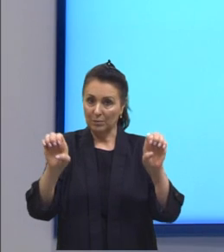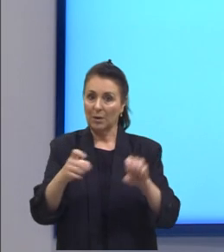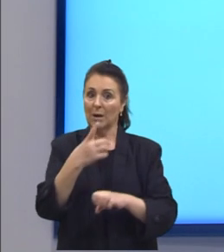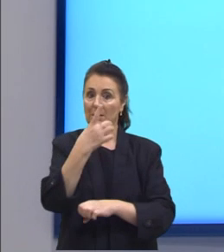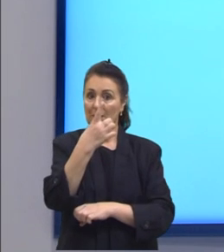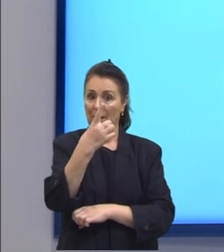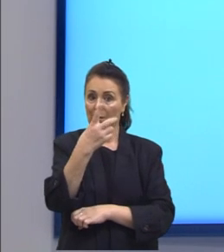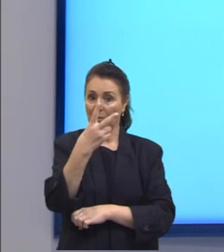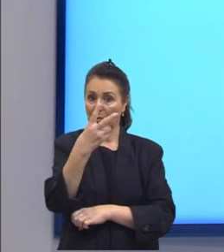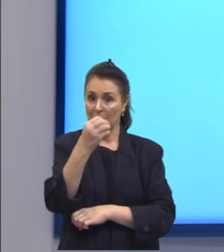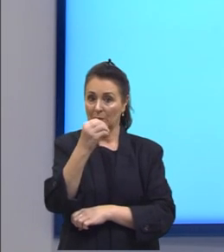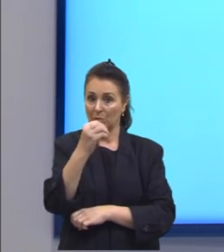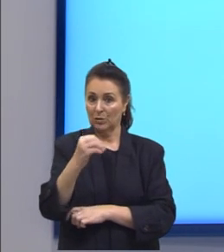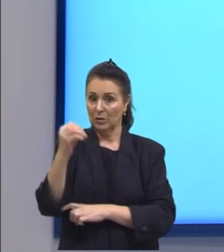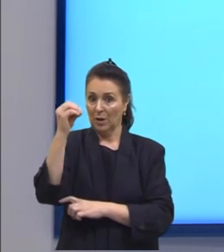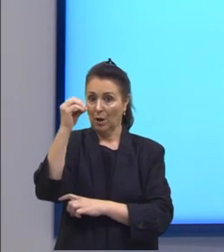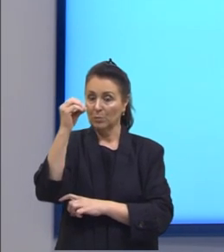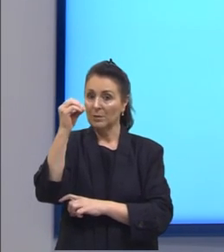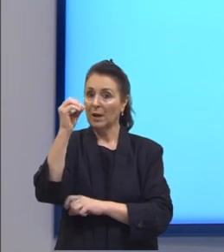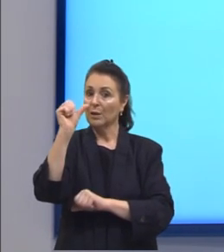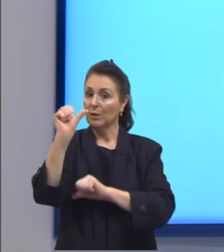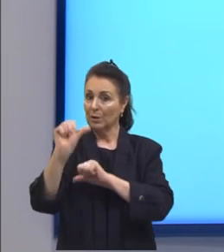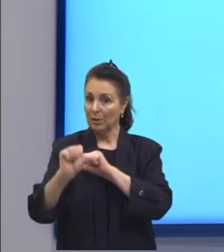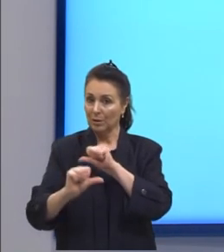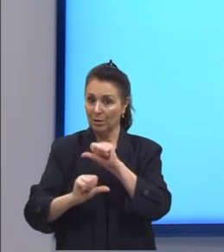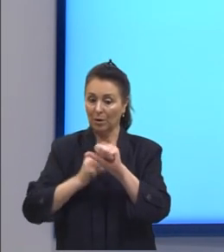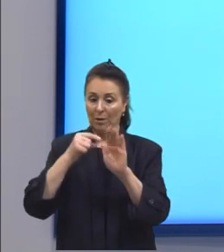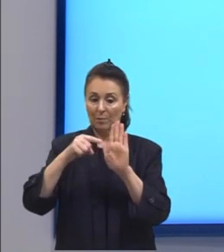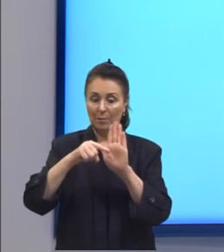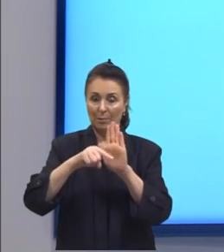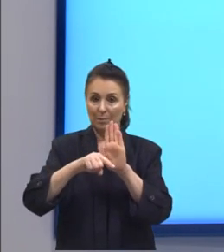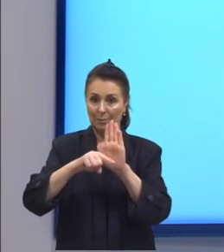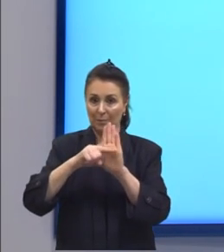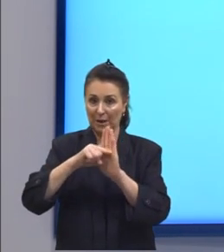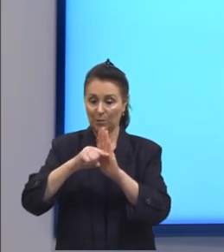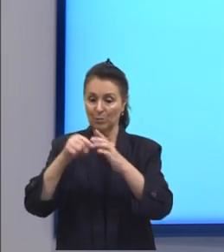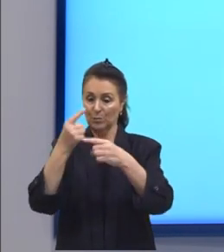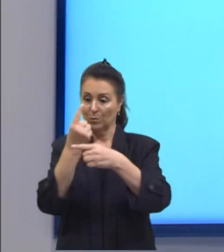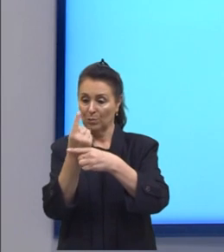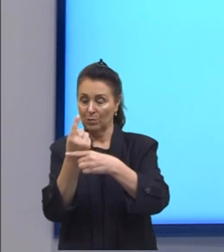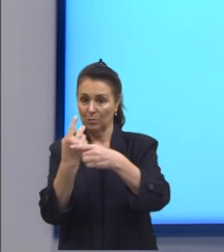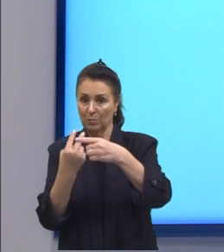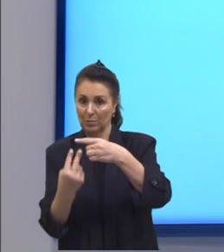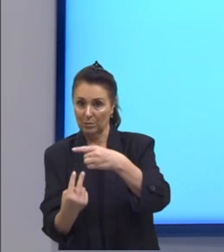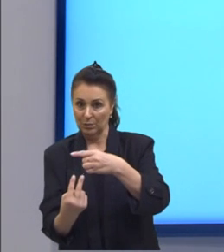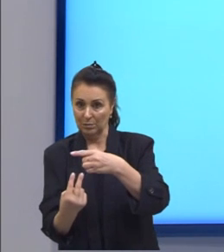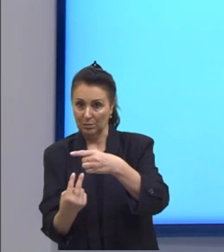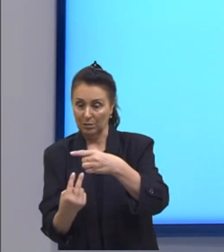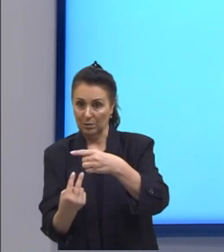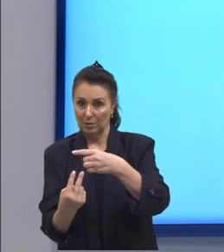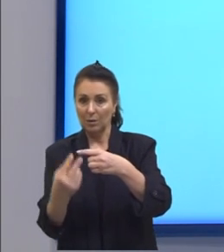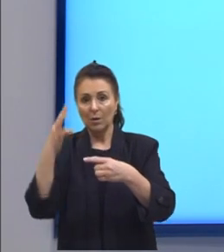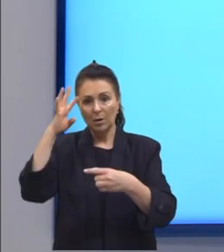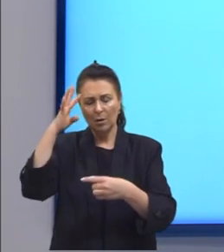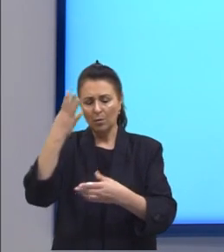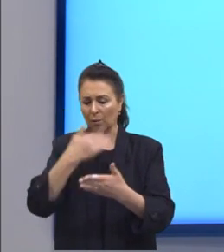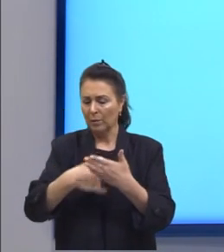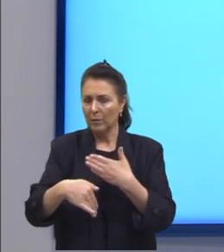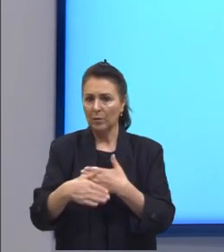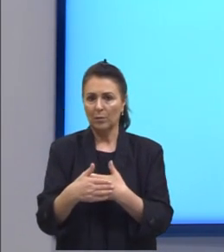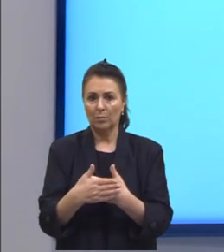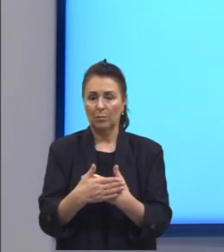120 graus nós colocamos menos 1 sobre 2 tá e resolvemos também tudo que for possível né